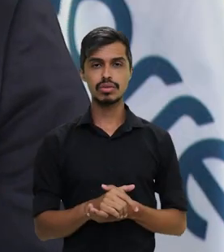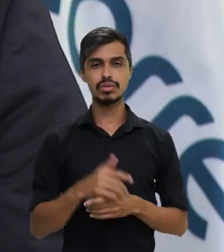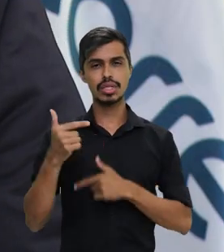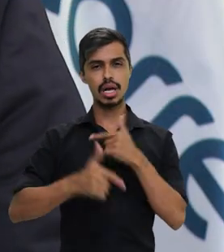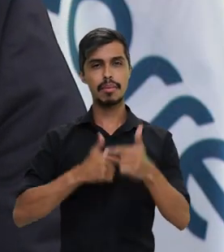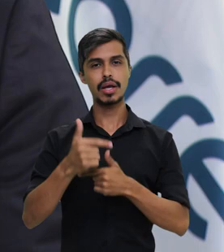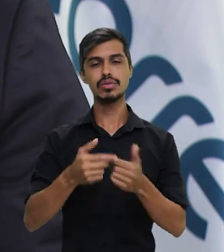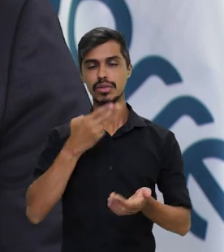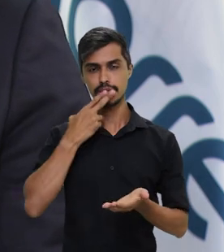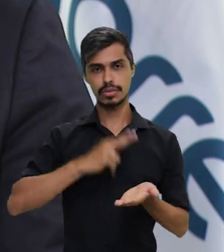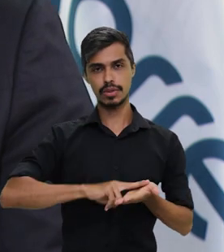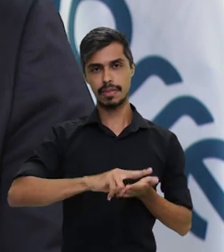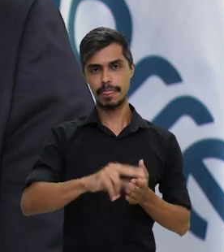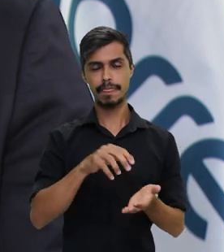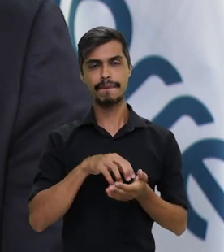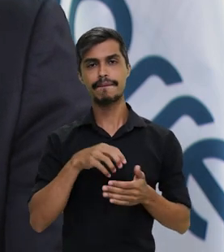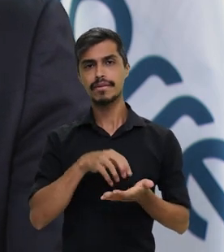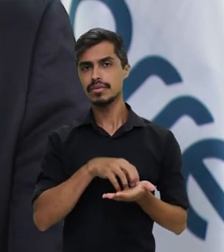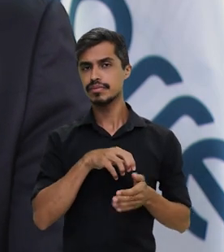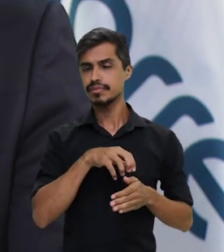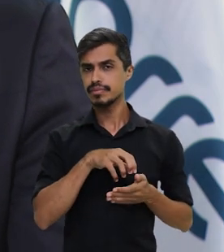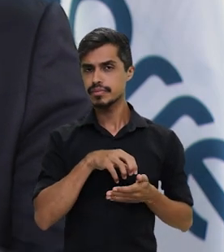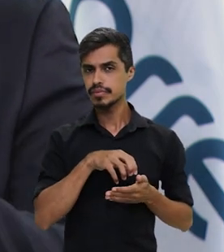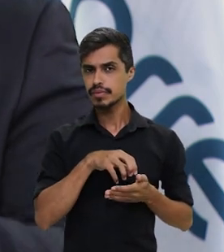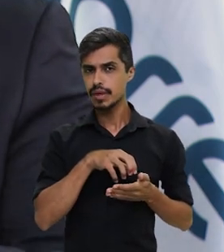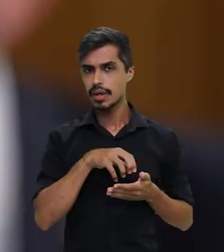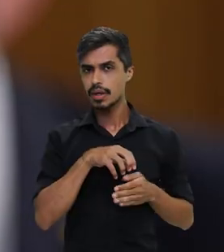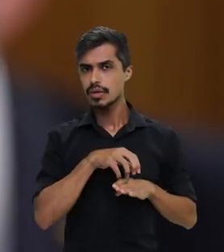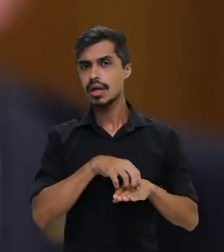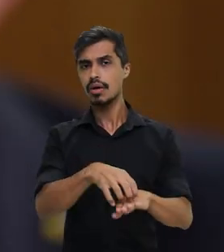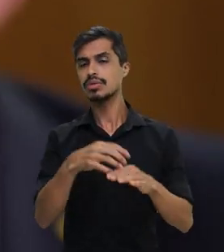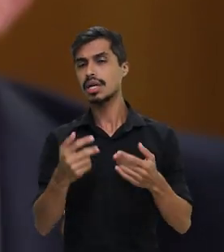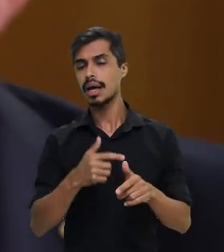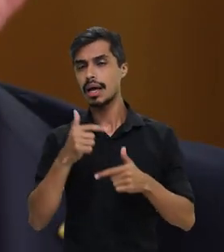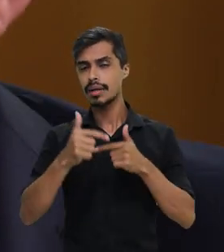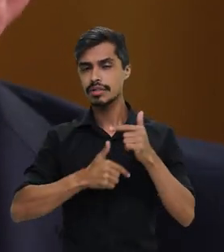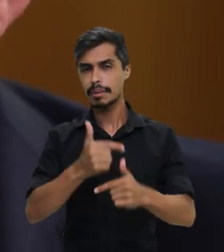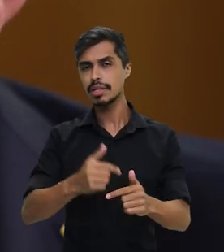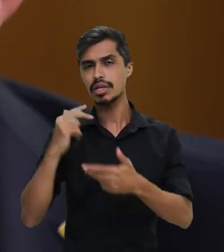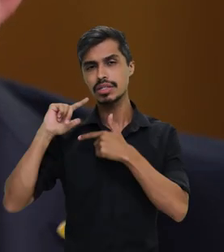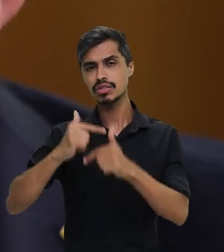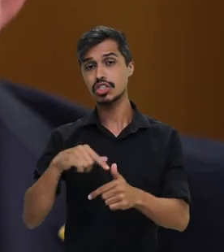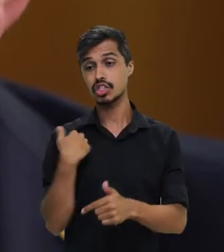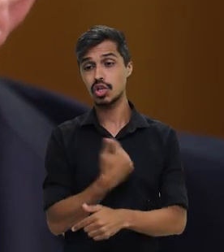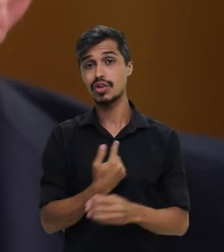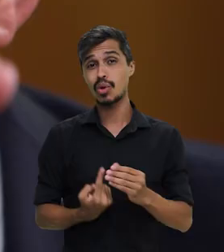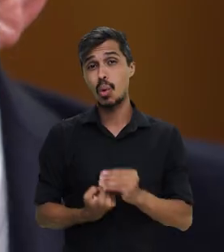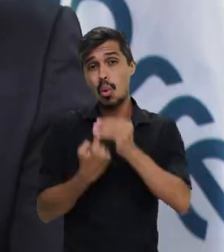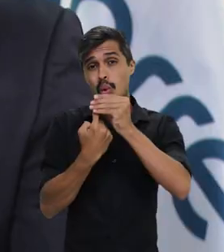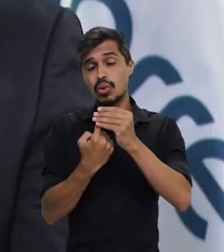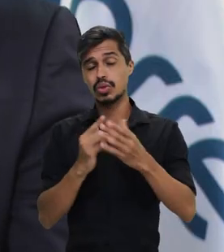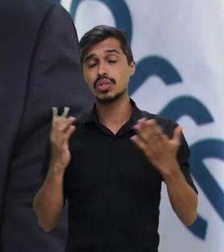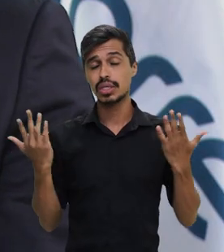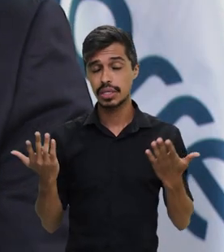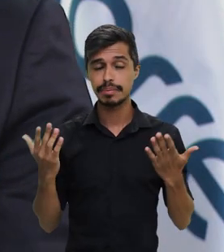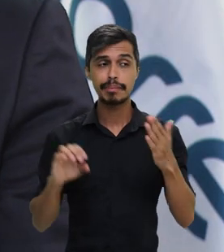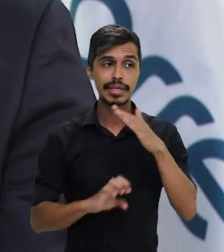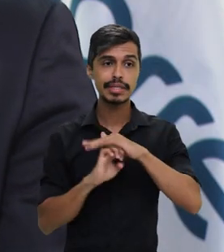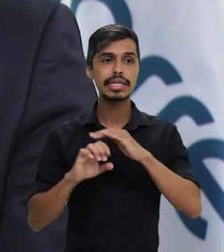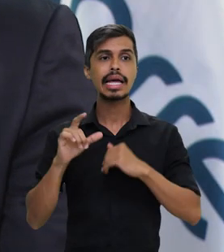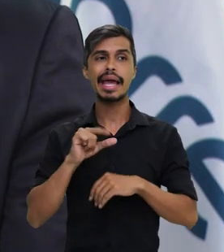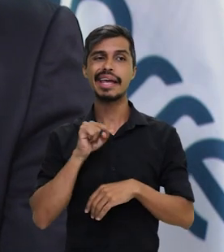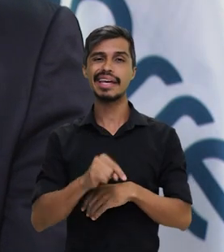postal, se eu puder te colocar, que é o serviço tradicional em que a gente detém o monopólio, ele está em franca